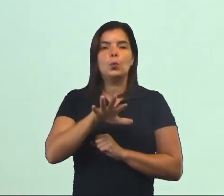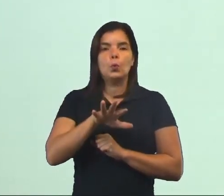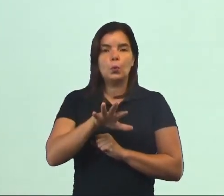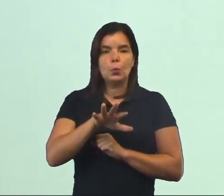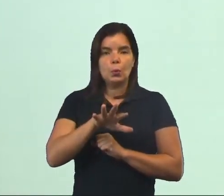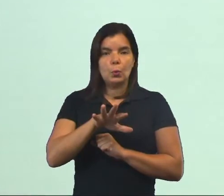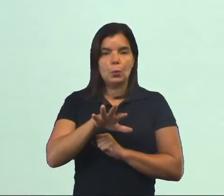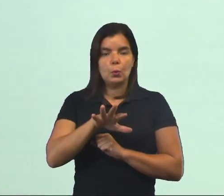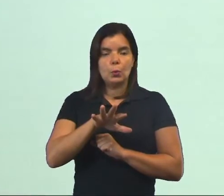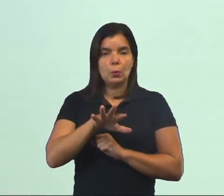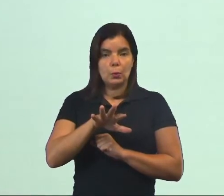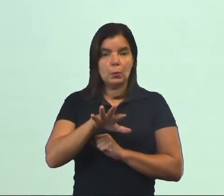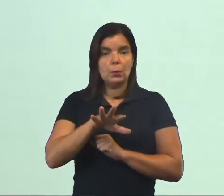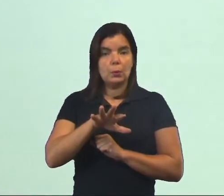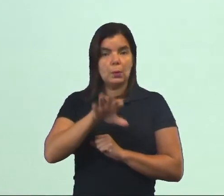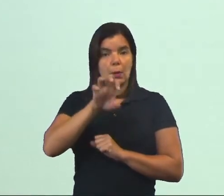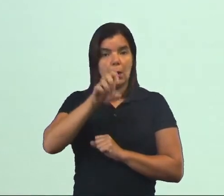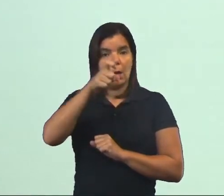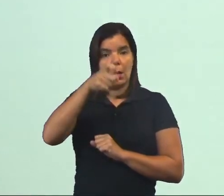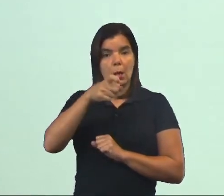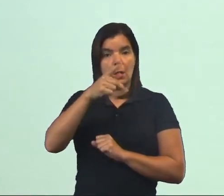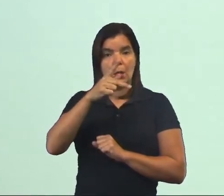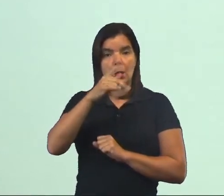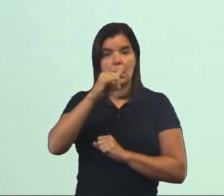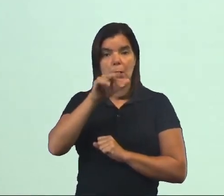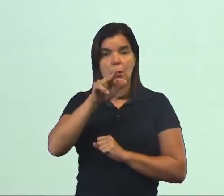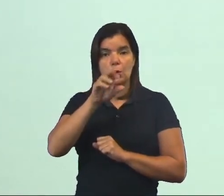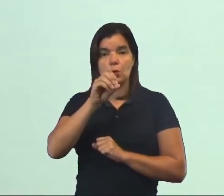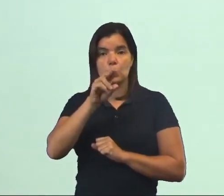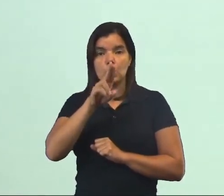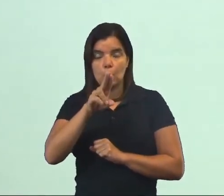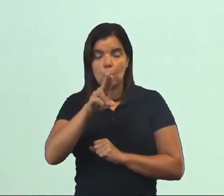expirou com EX. Expirou.